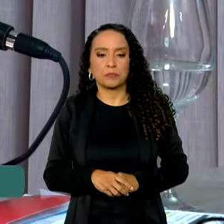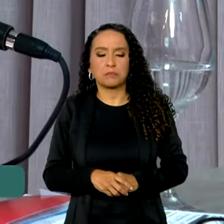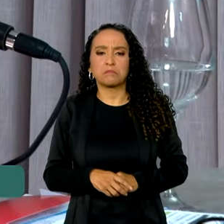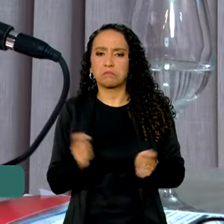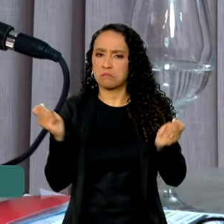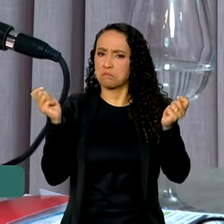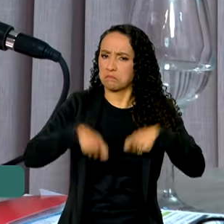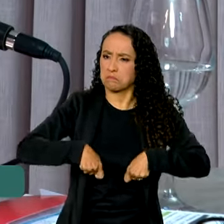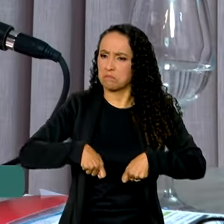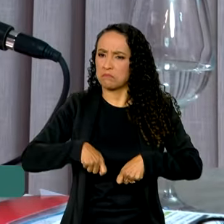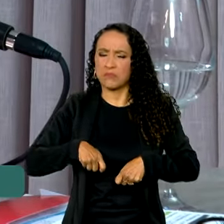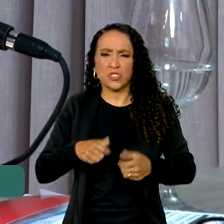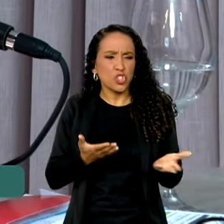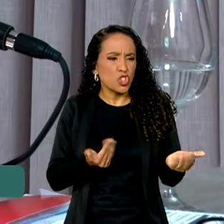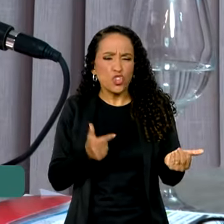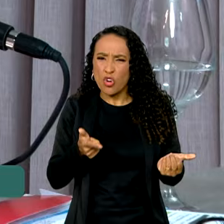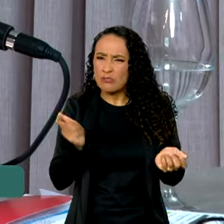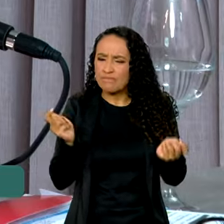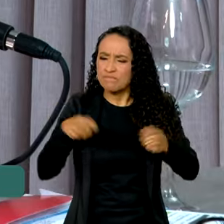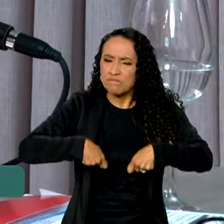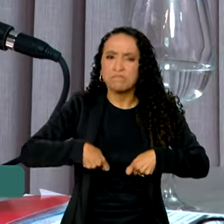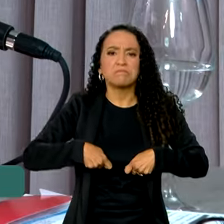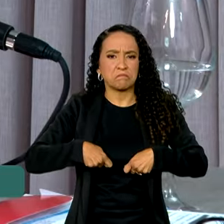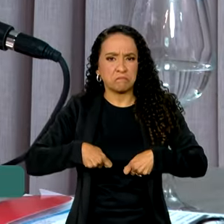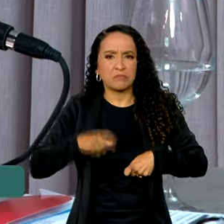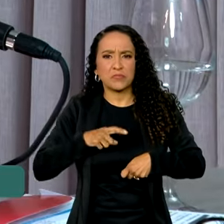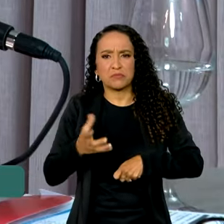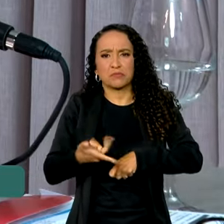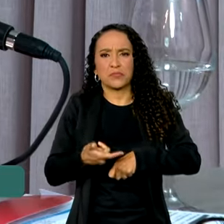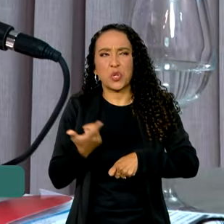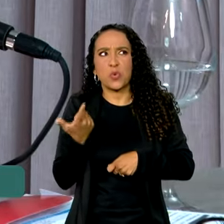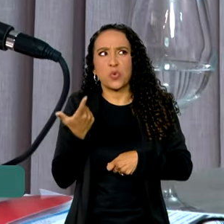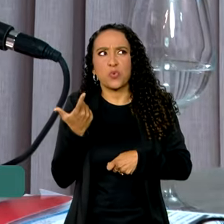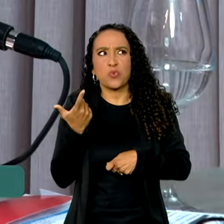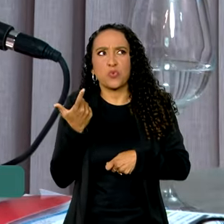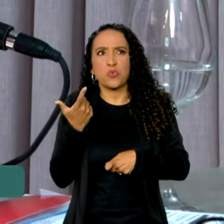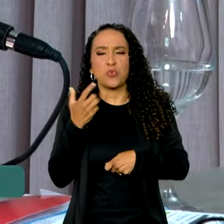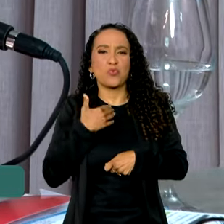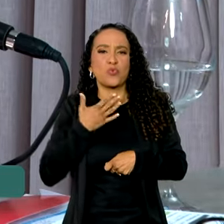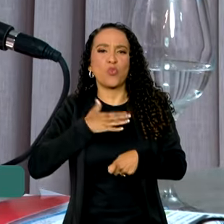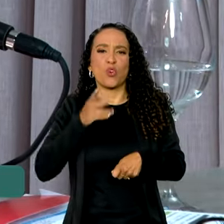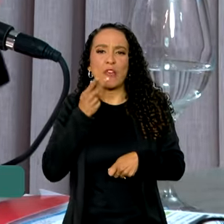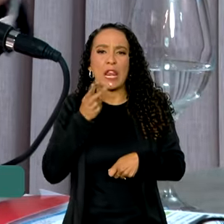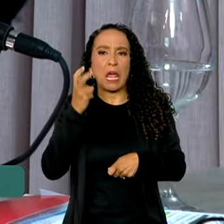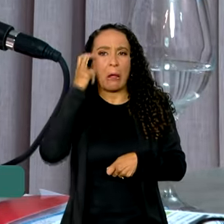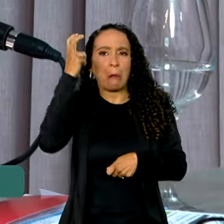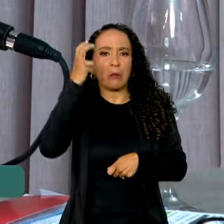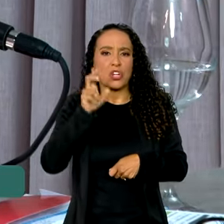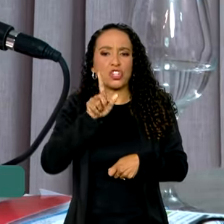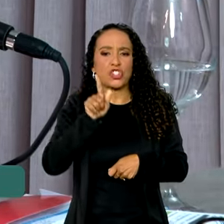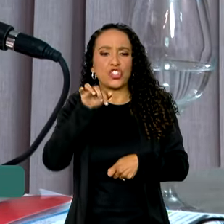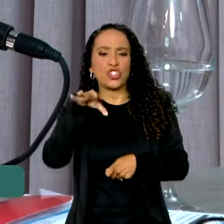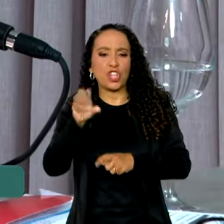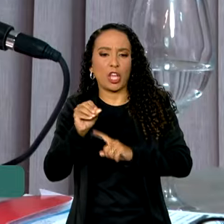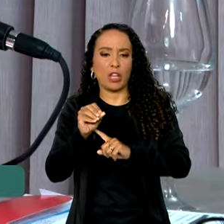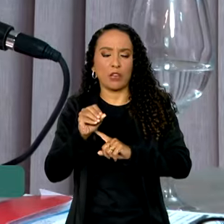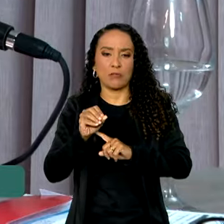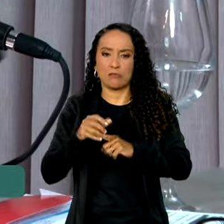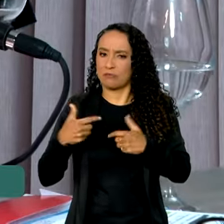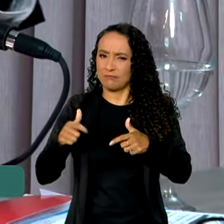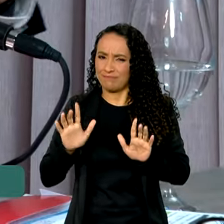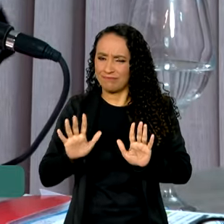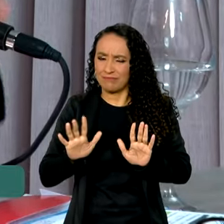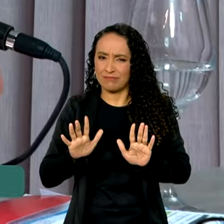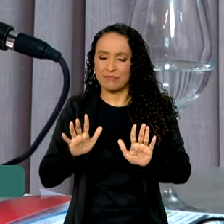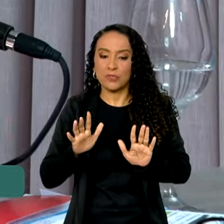competente. É um jovem extremamente competente. Eu não gosto de falar a palavra gênio, mas tem muita gente que fala, eu tenho dois gênios, tenho dez gênios que trabalham